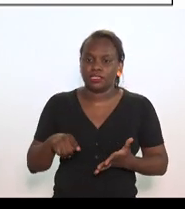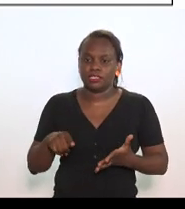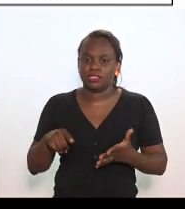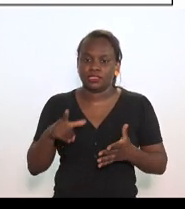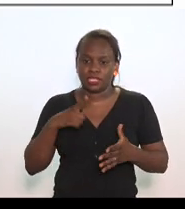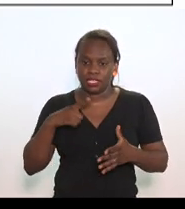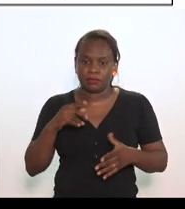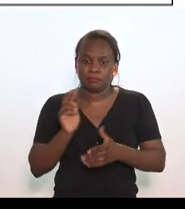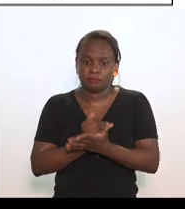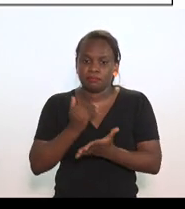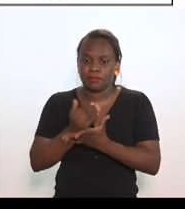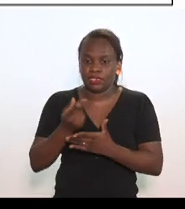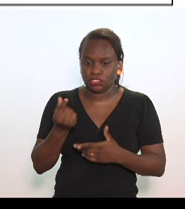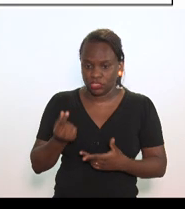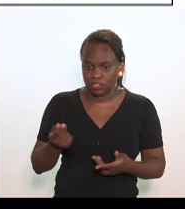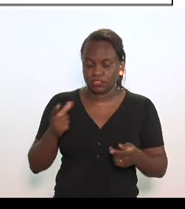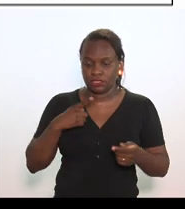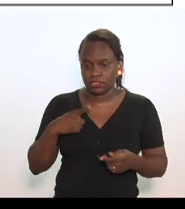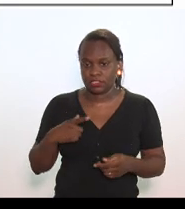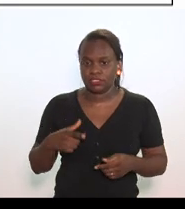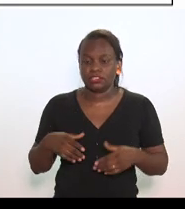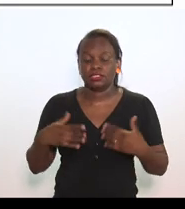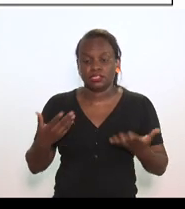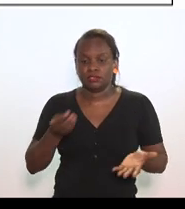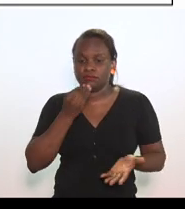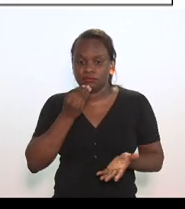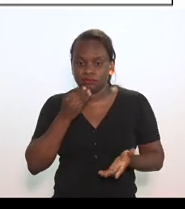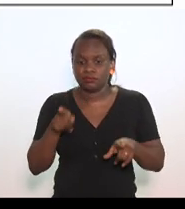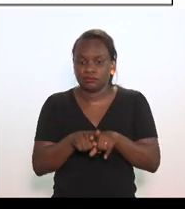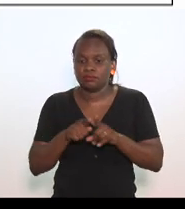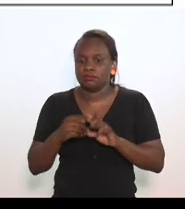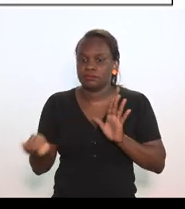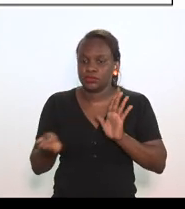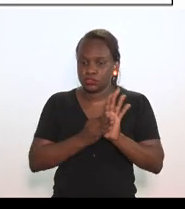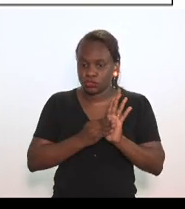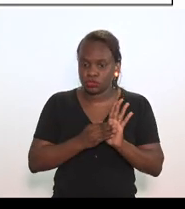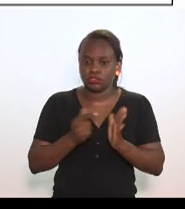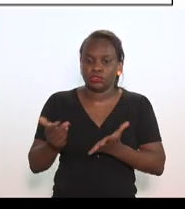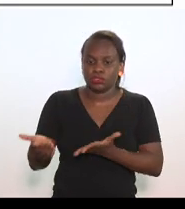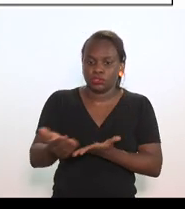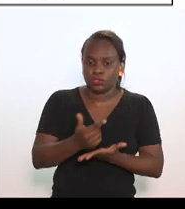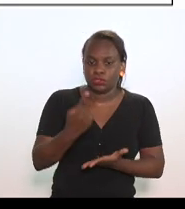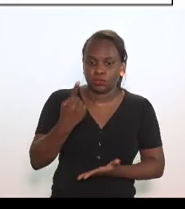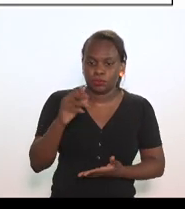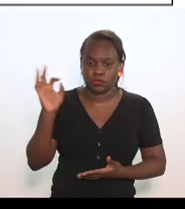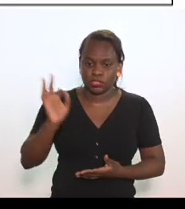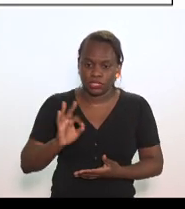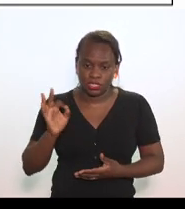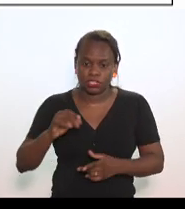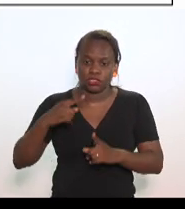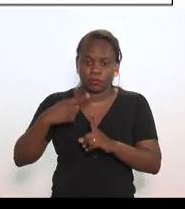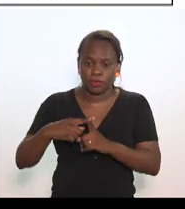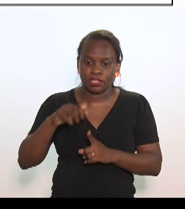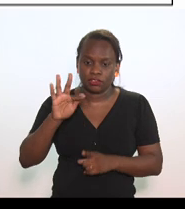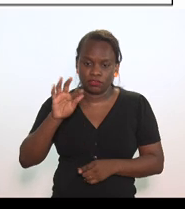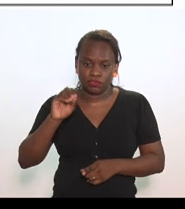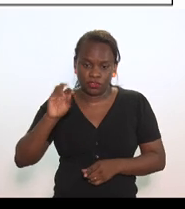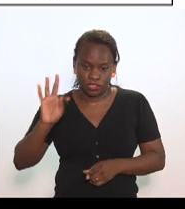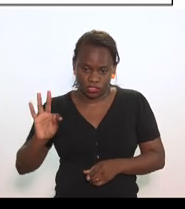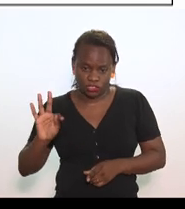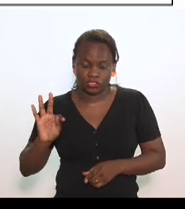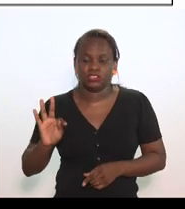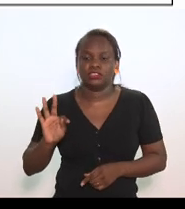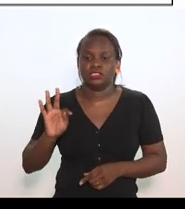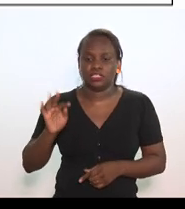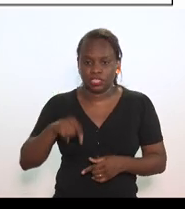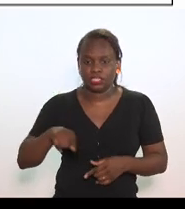crédito maior, né? E aí, a gente, obviamente, incluiu aqui o recolhimento de 1% e mais o forte, né? Que é o que